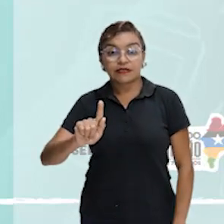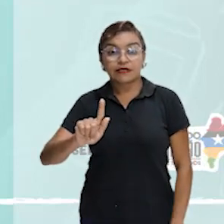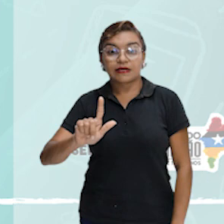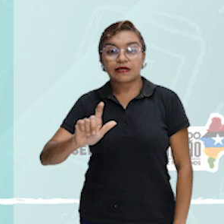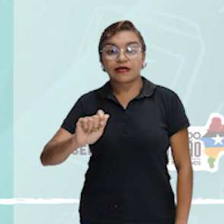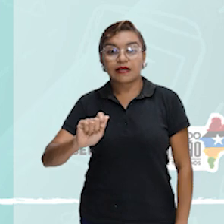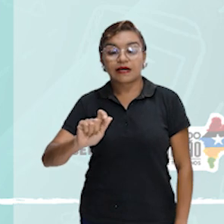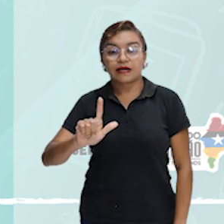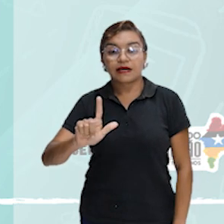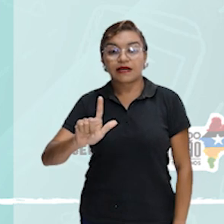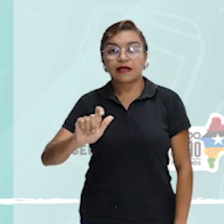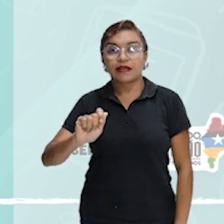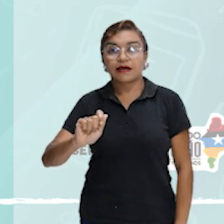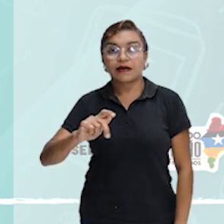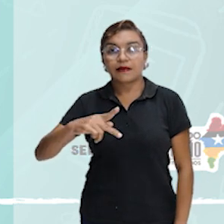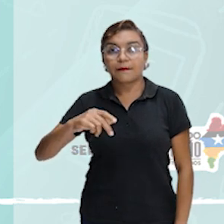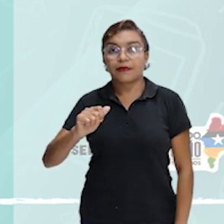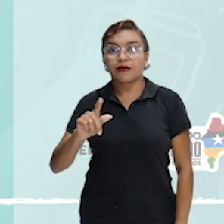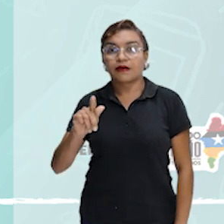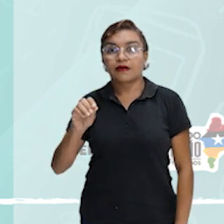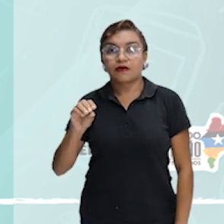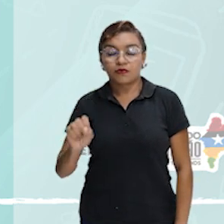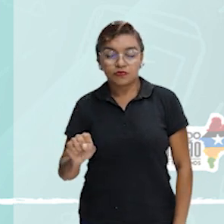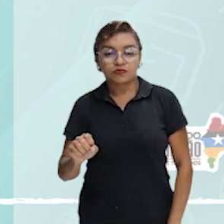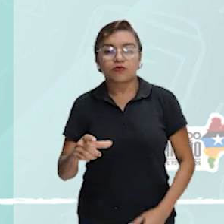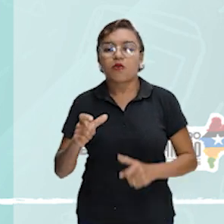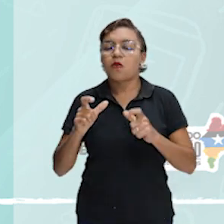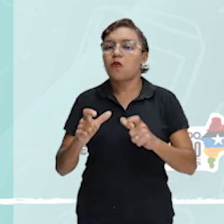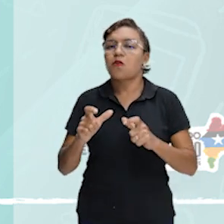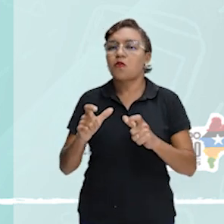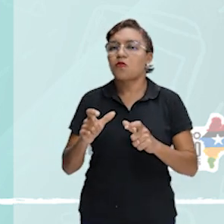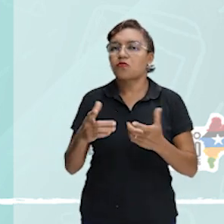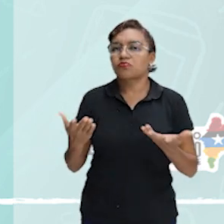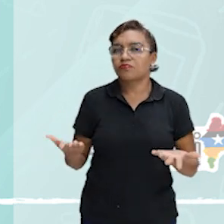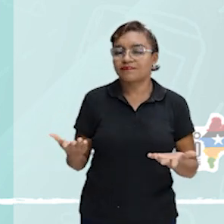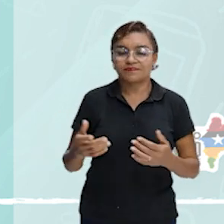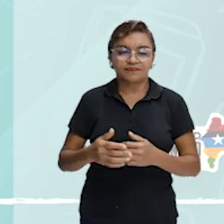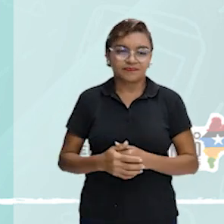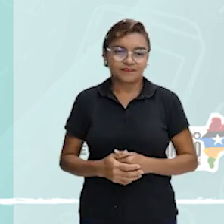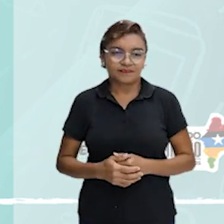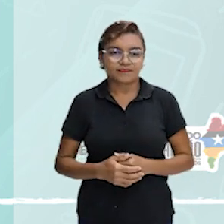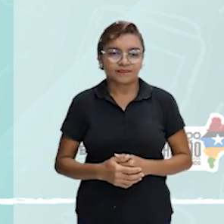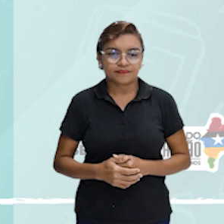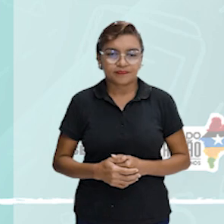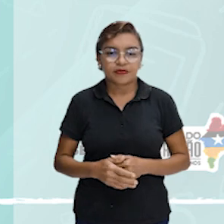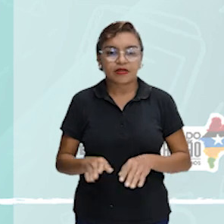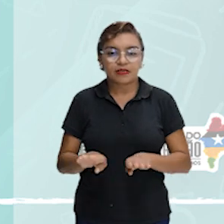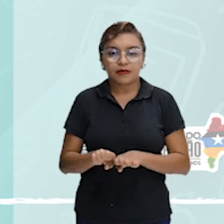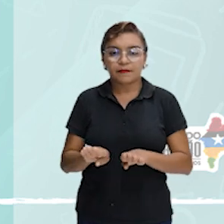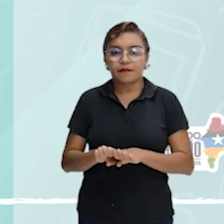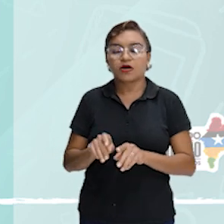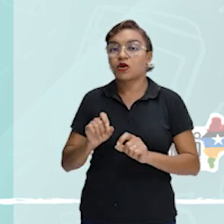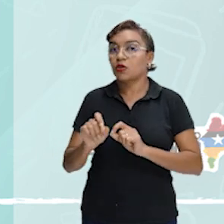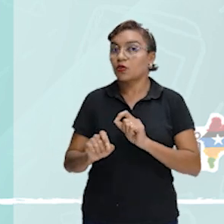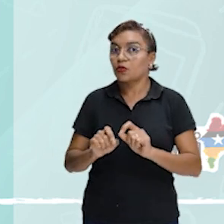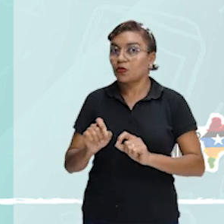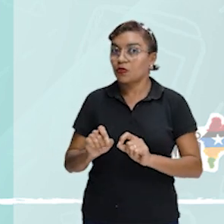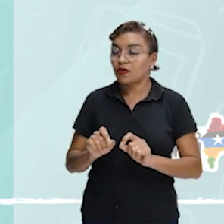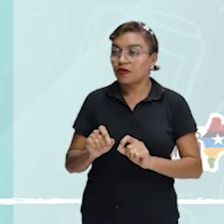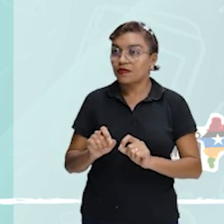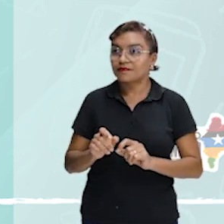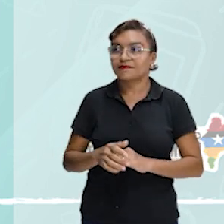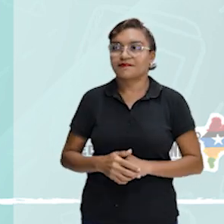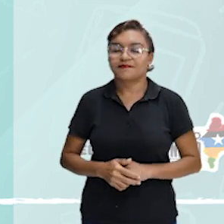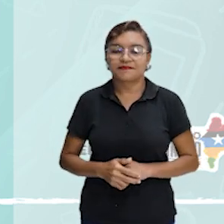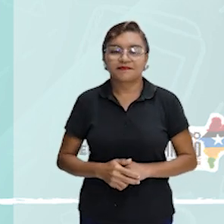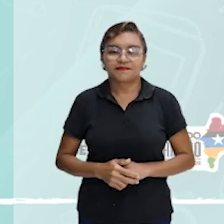Galápagos. Então, onde se localizam essas ilhas? Qual a importância? E a curiosa Ariete. Nossa, o que será isso?